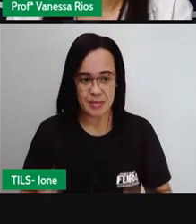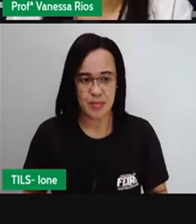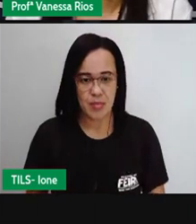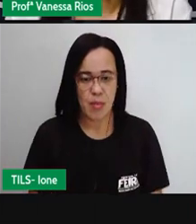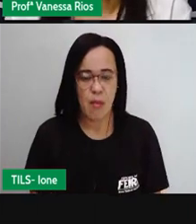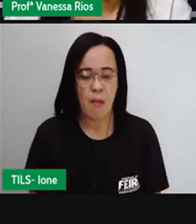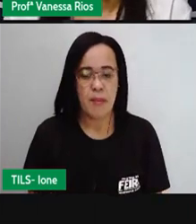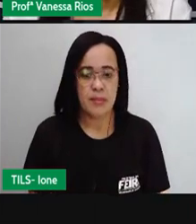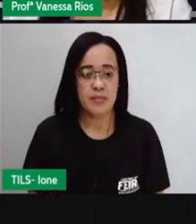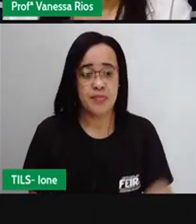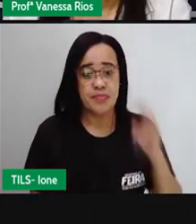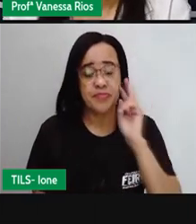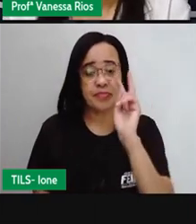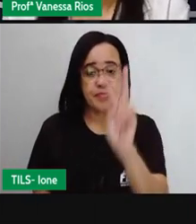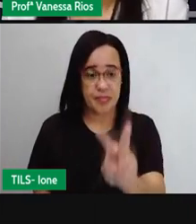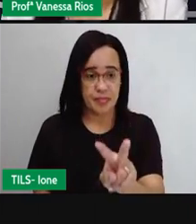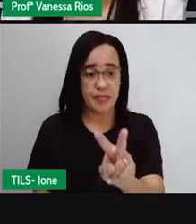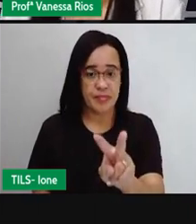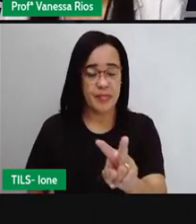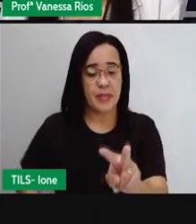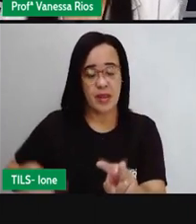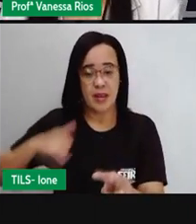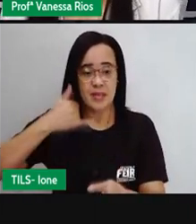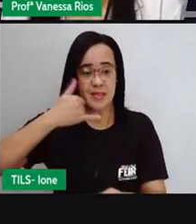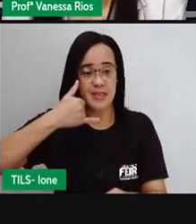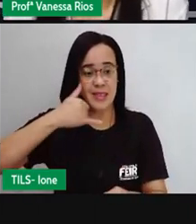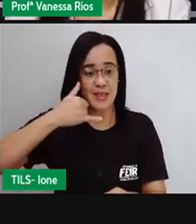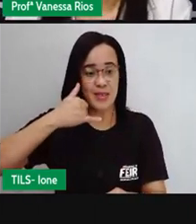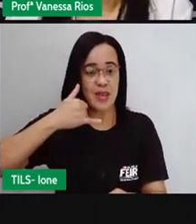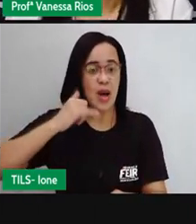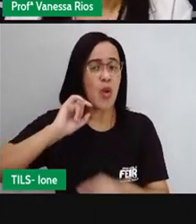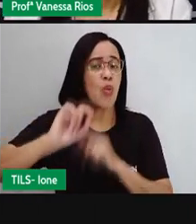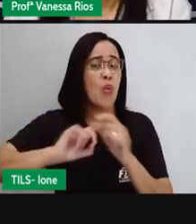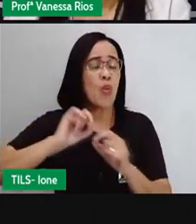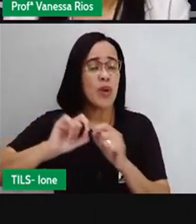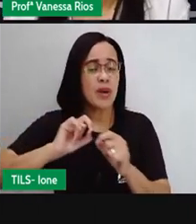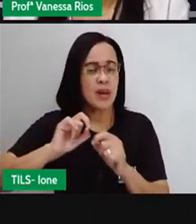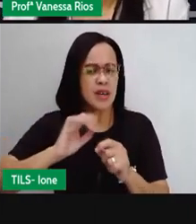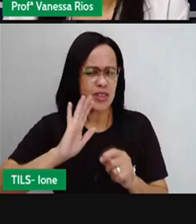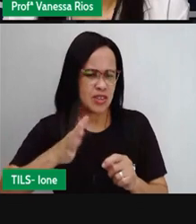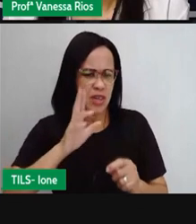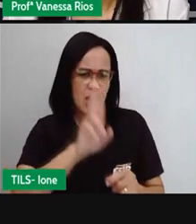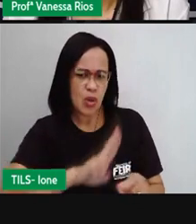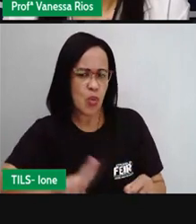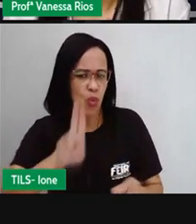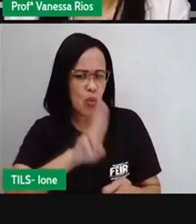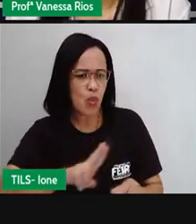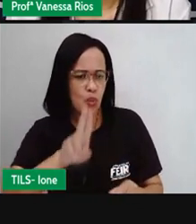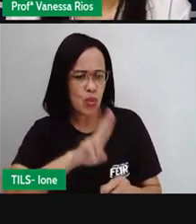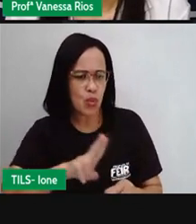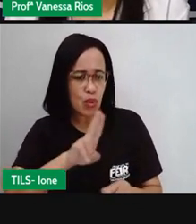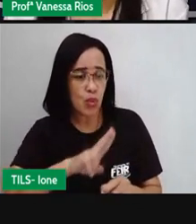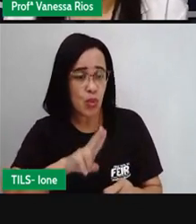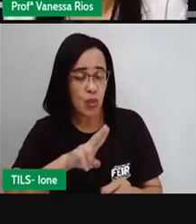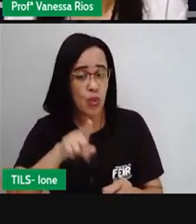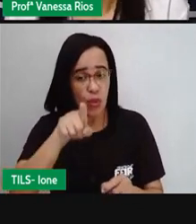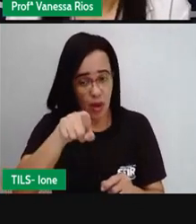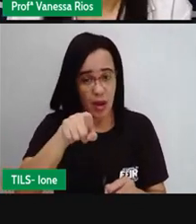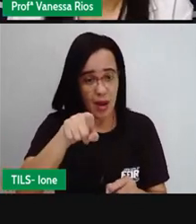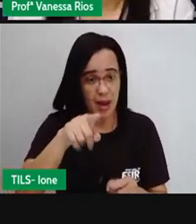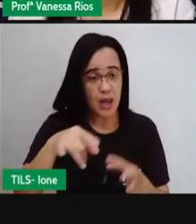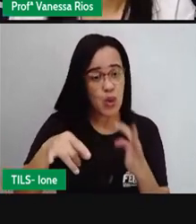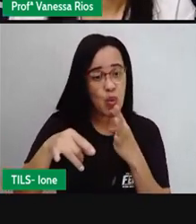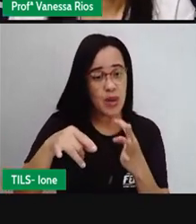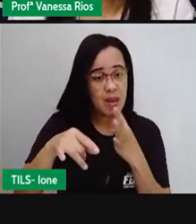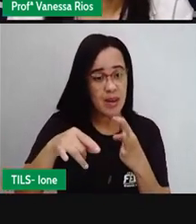Olha só, quem aí já viu, né? Já utilizou um equipamento de GPS ou um